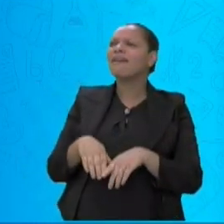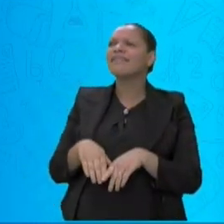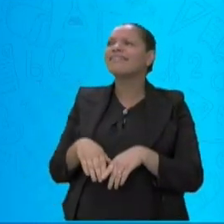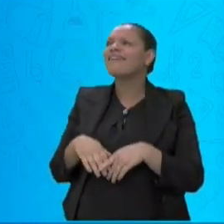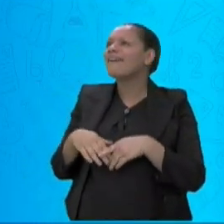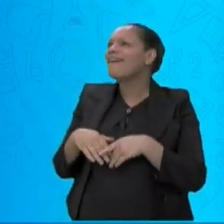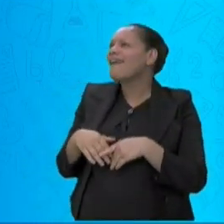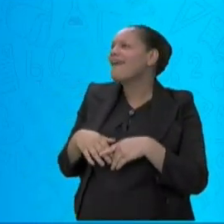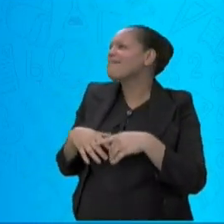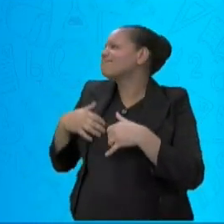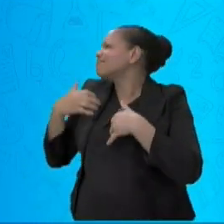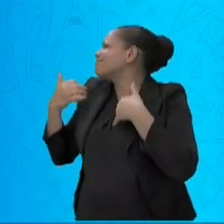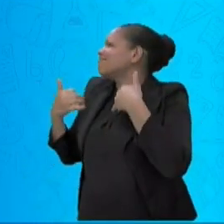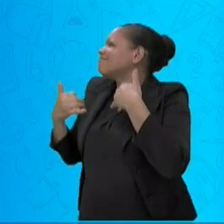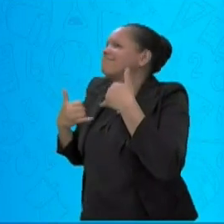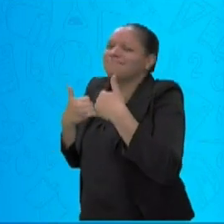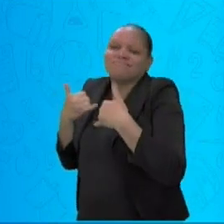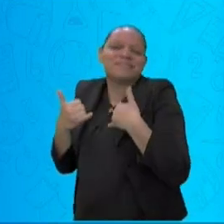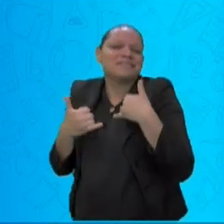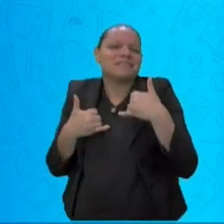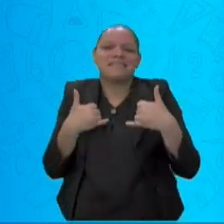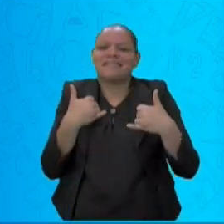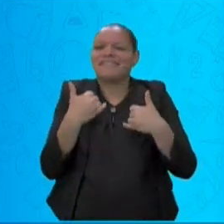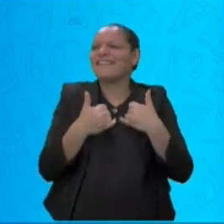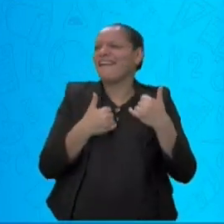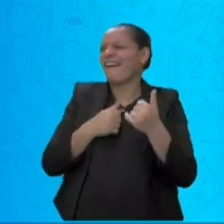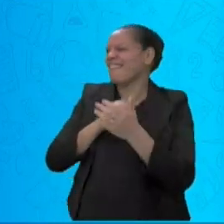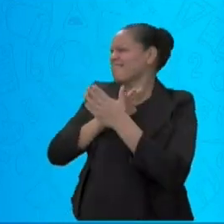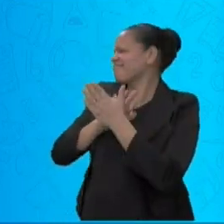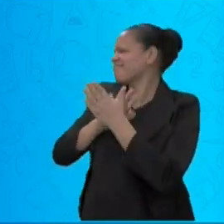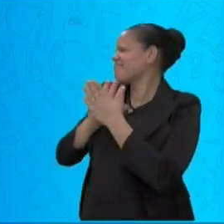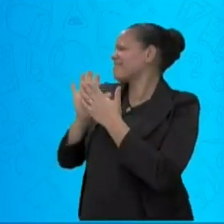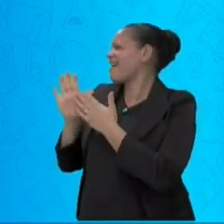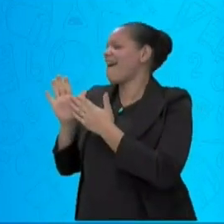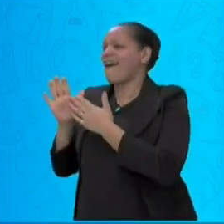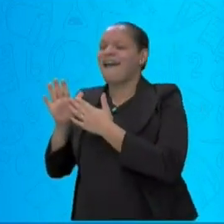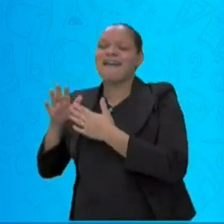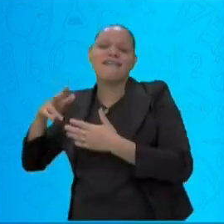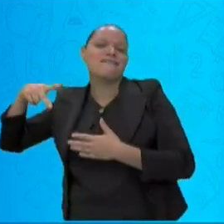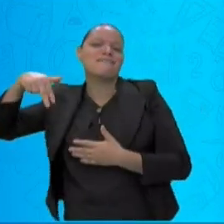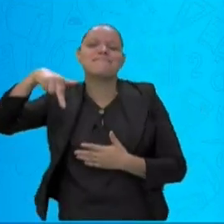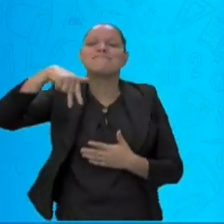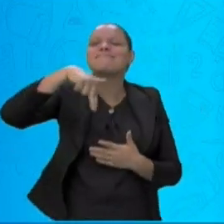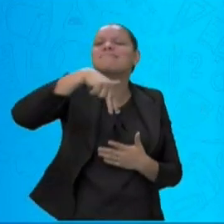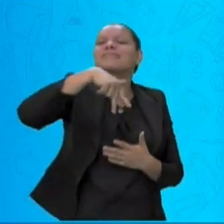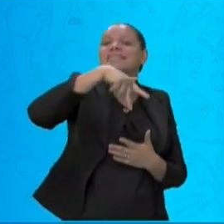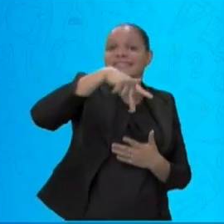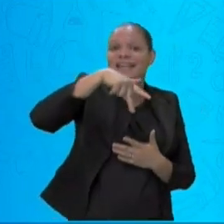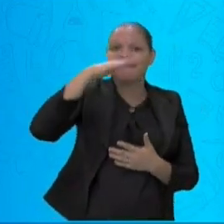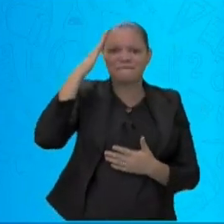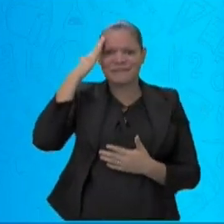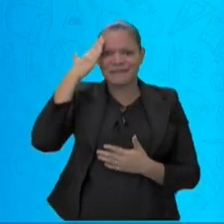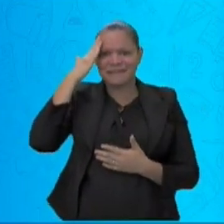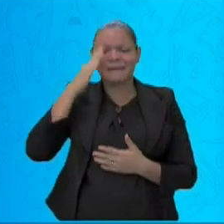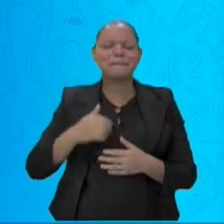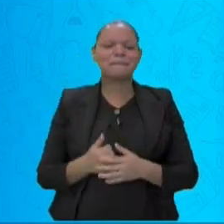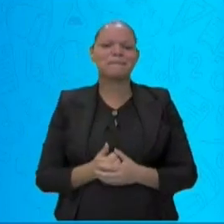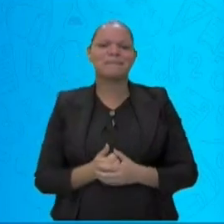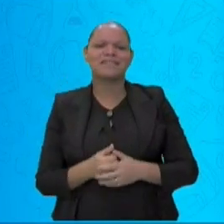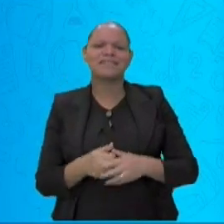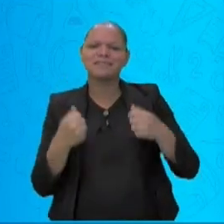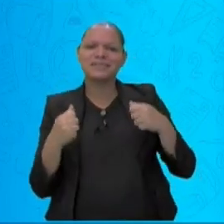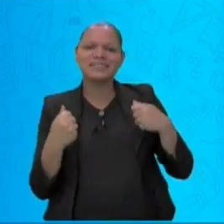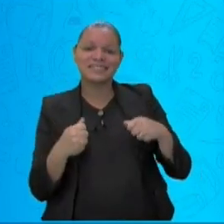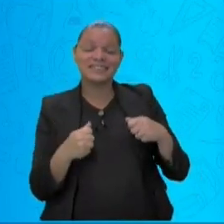também ter sempre um responsável por garantir que este acordo estabelecido entre vocês e seus pais sejam